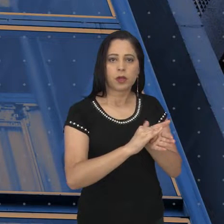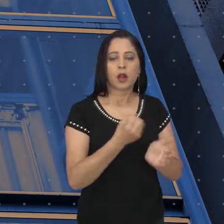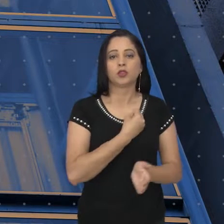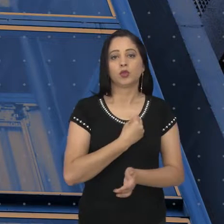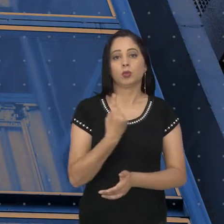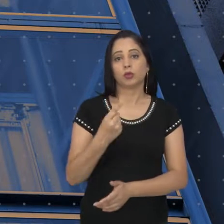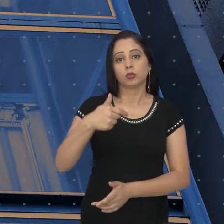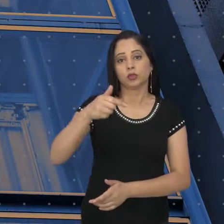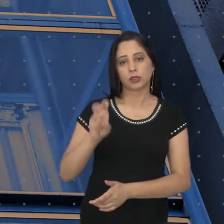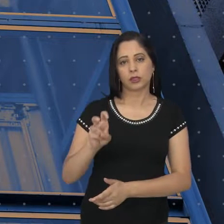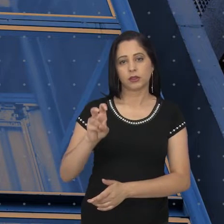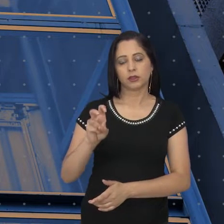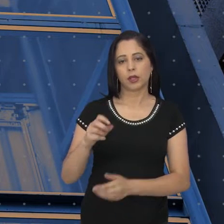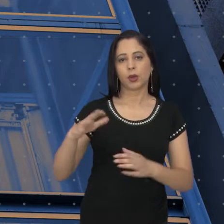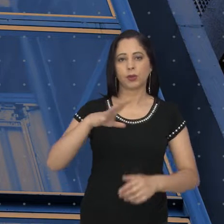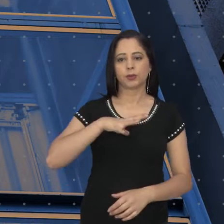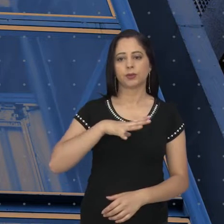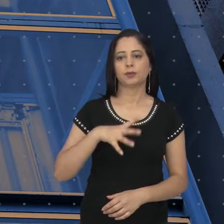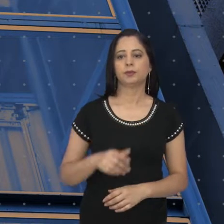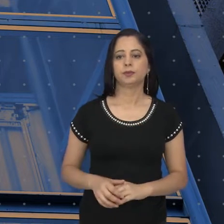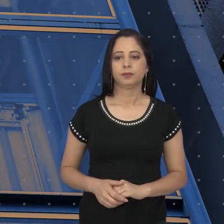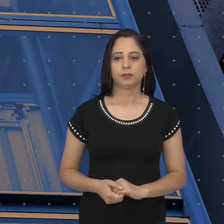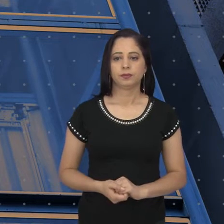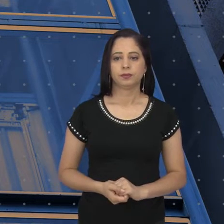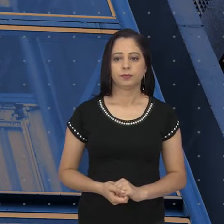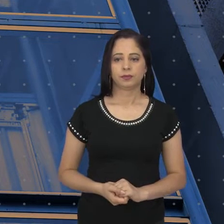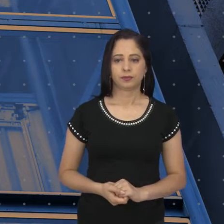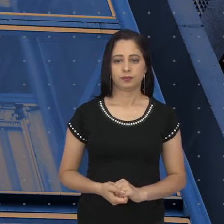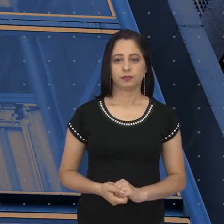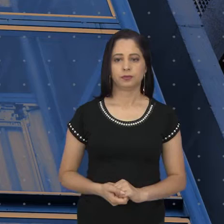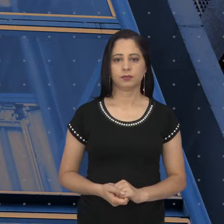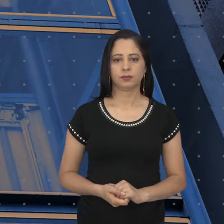Afonso Pena, número 175, no centro.